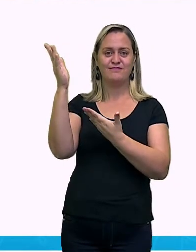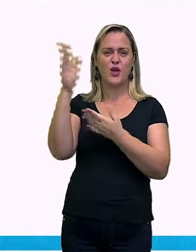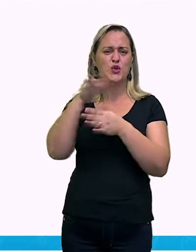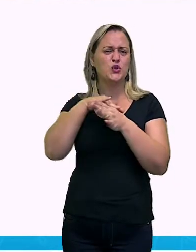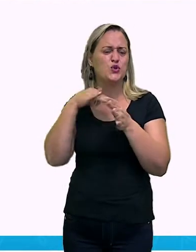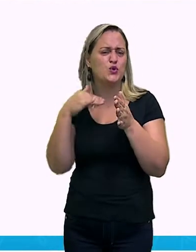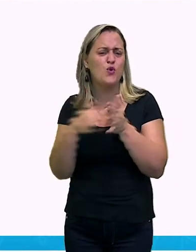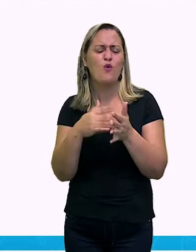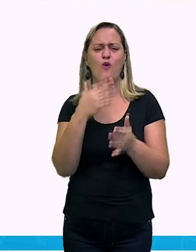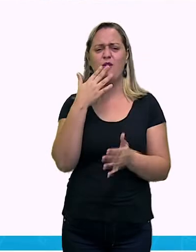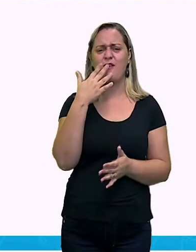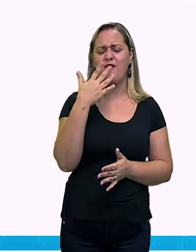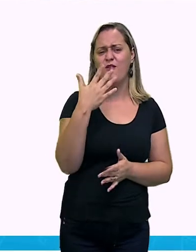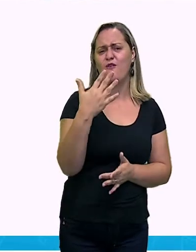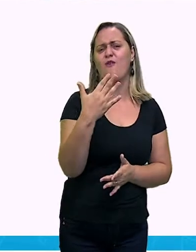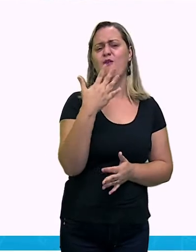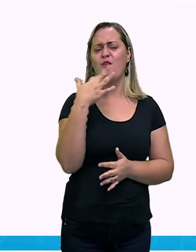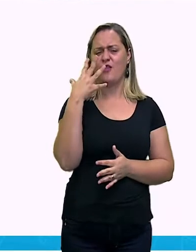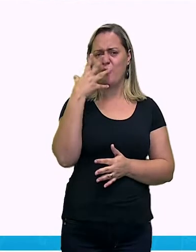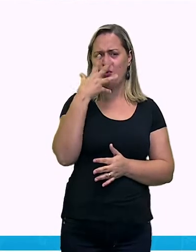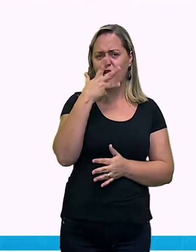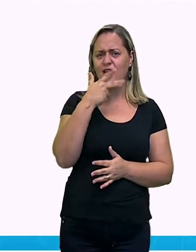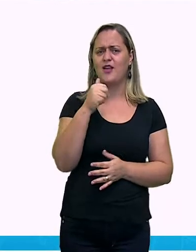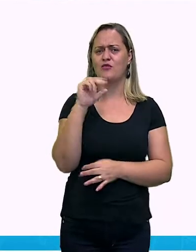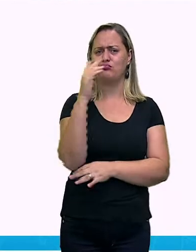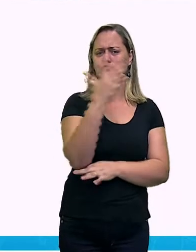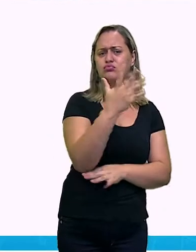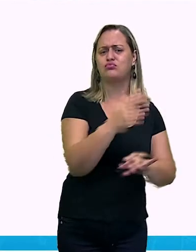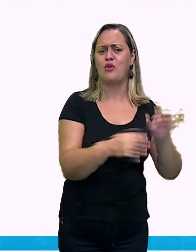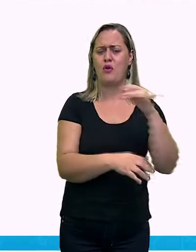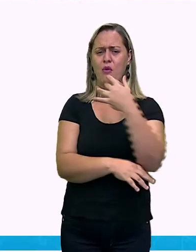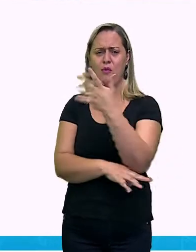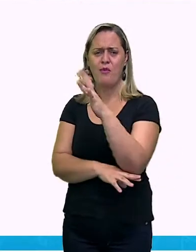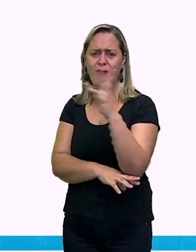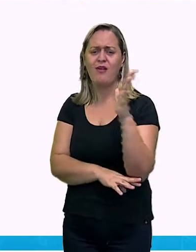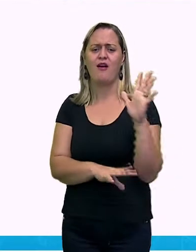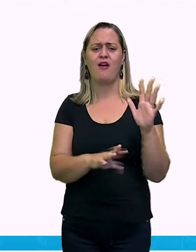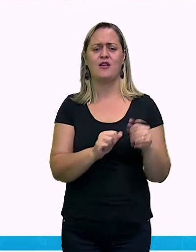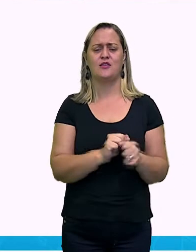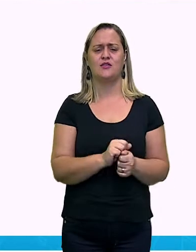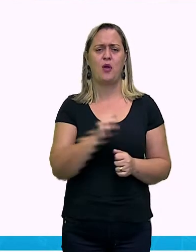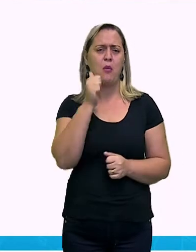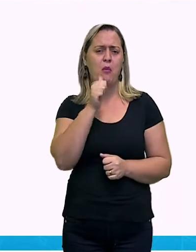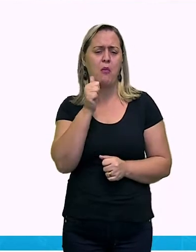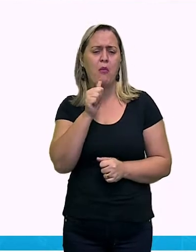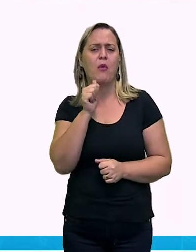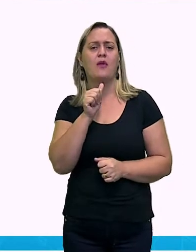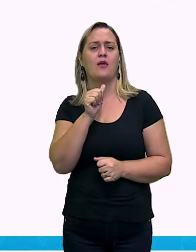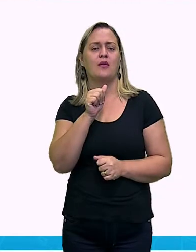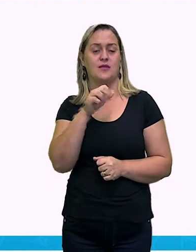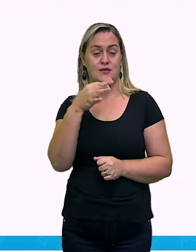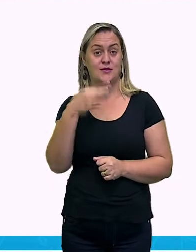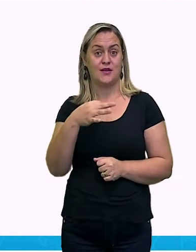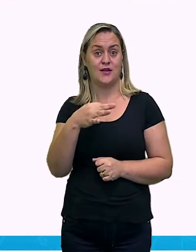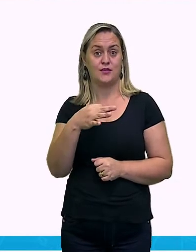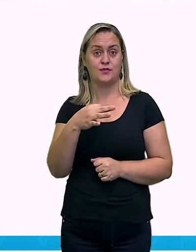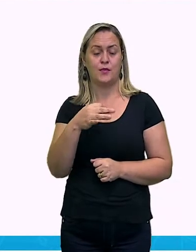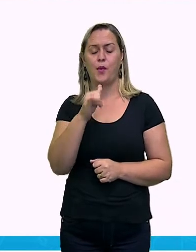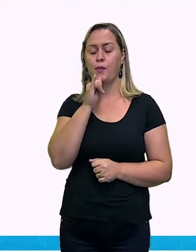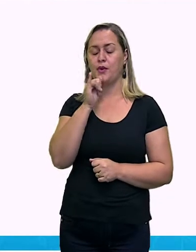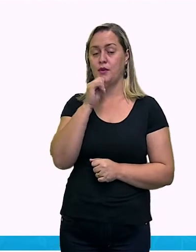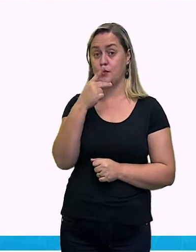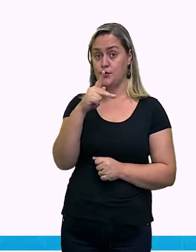todo esse colorido, com toda essa paisagem. Por exemplo, a sua TV, a imagem que você está vendo